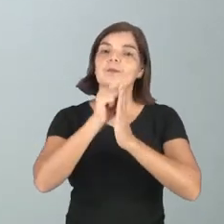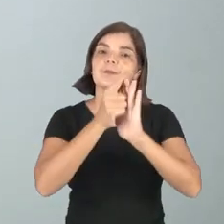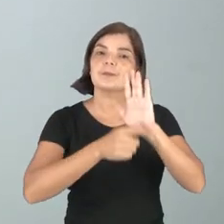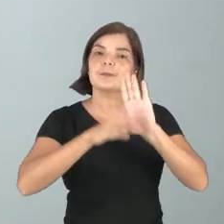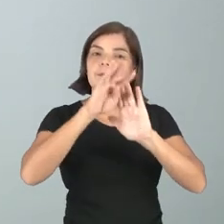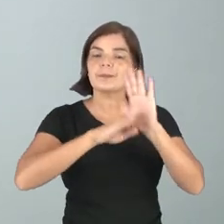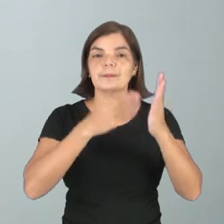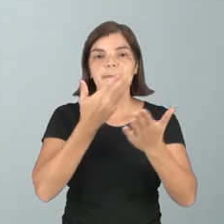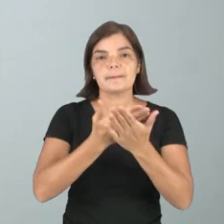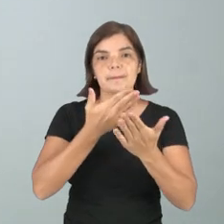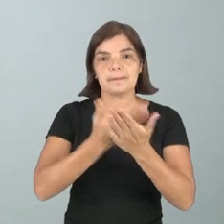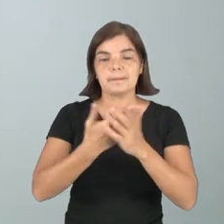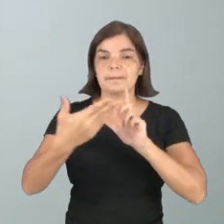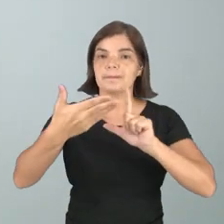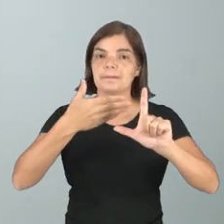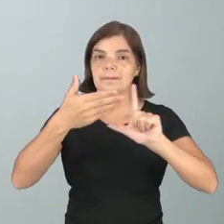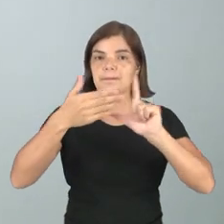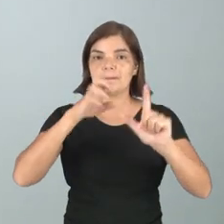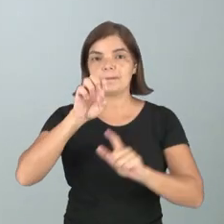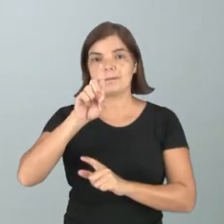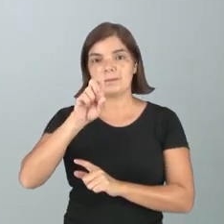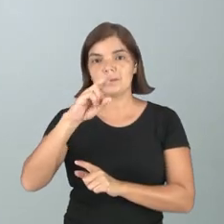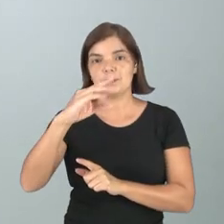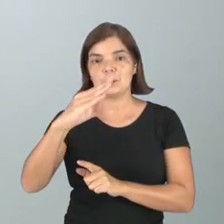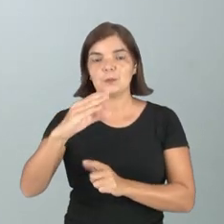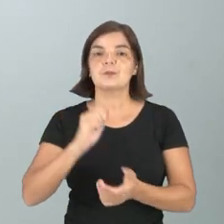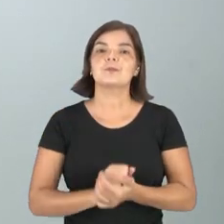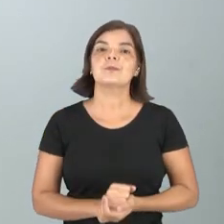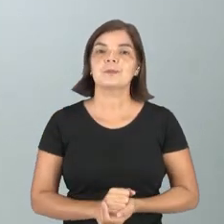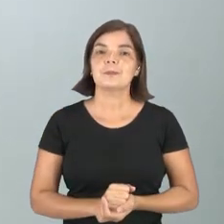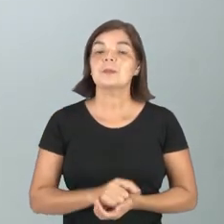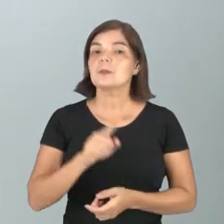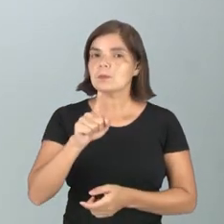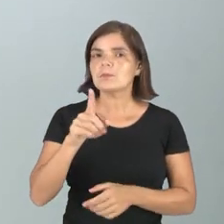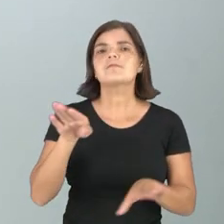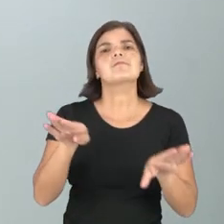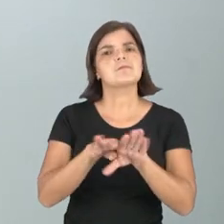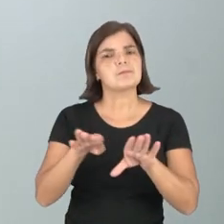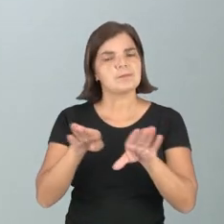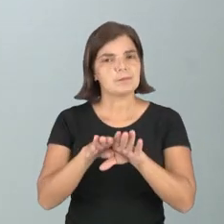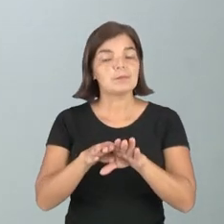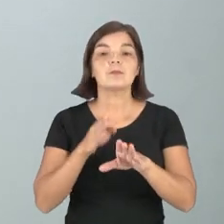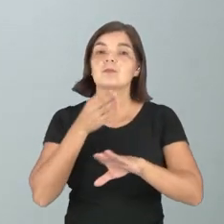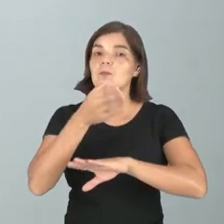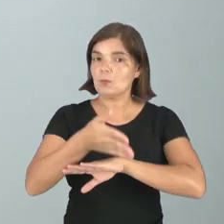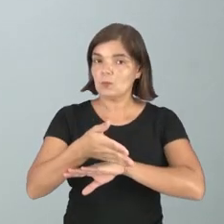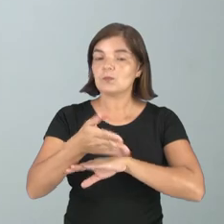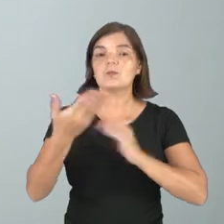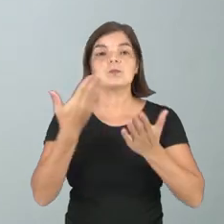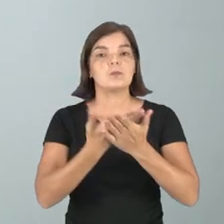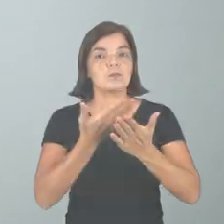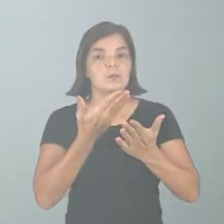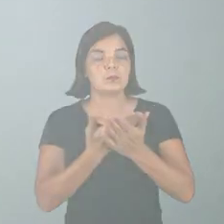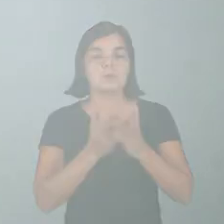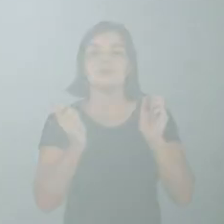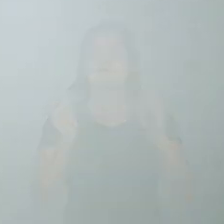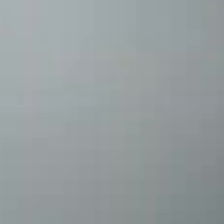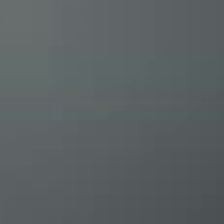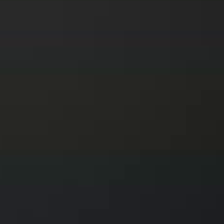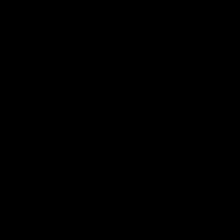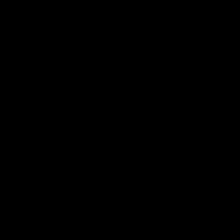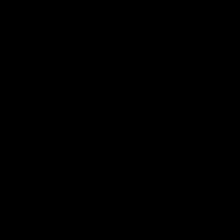acessando o portal Eduquiacre. Lá você também vai ter acesso a outras aulas disponíveis. Obrigada!